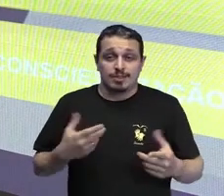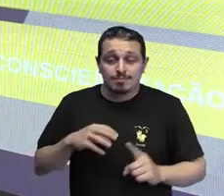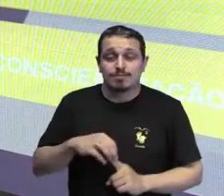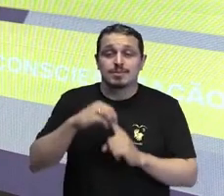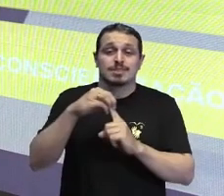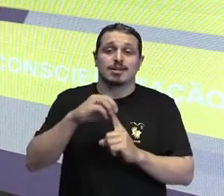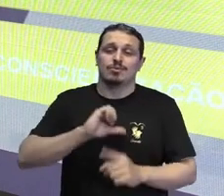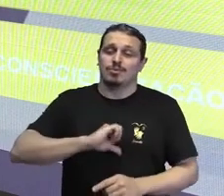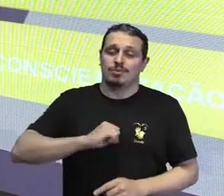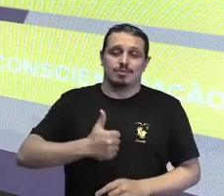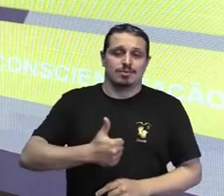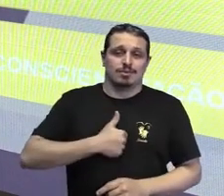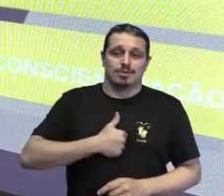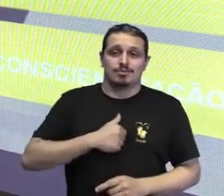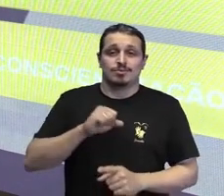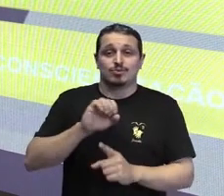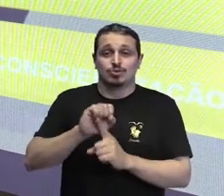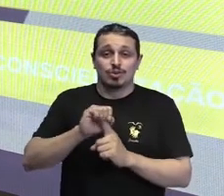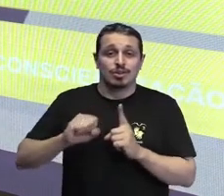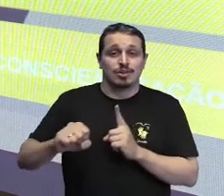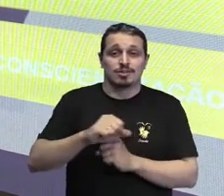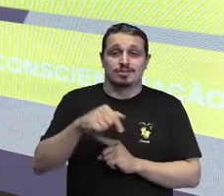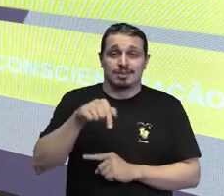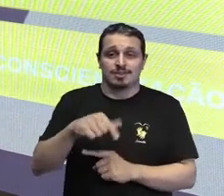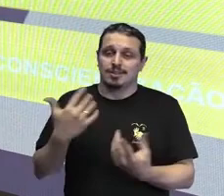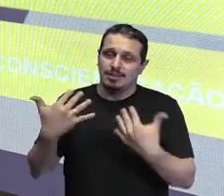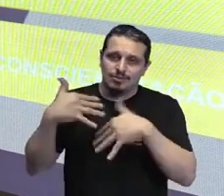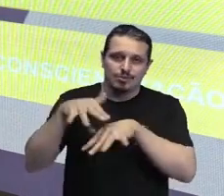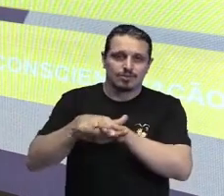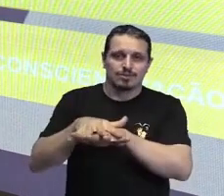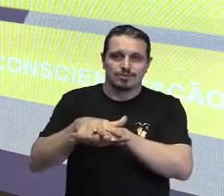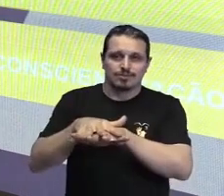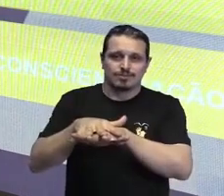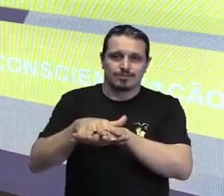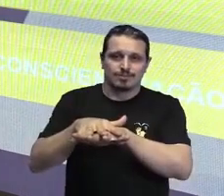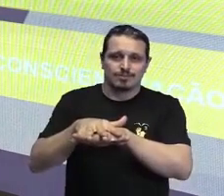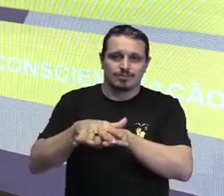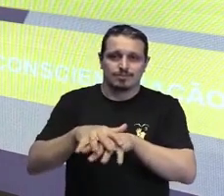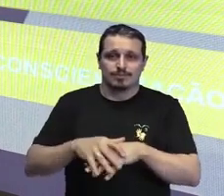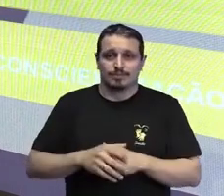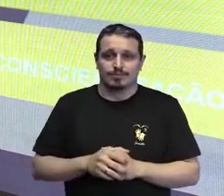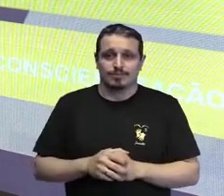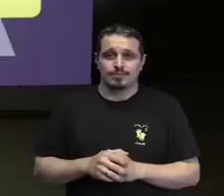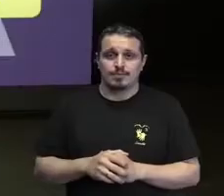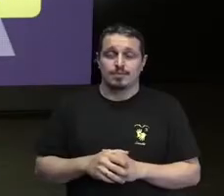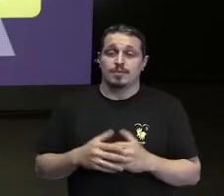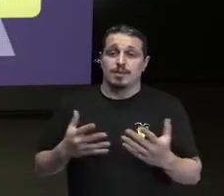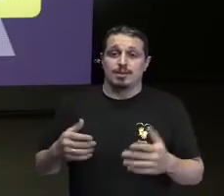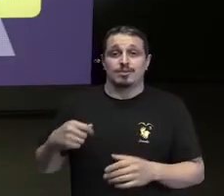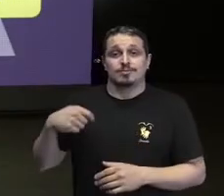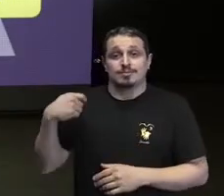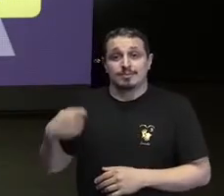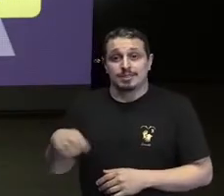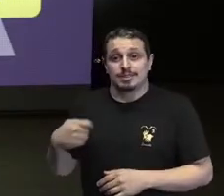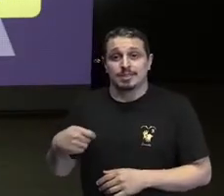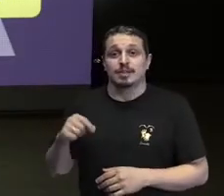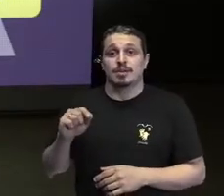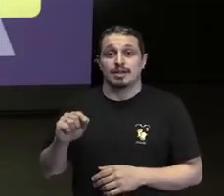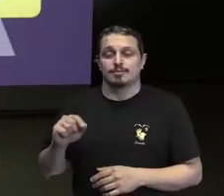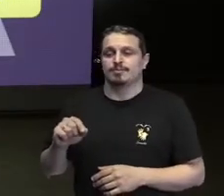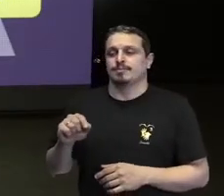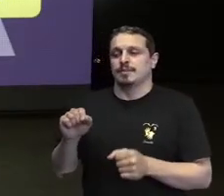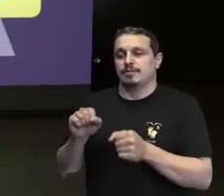inclusiva e aí dessa maneira a gente precisa habilitar as pessoas a praticarem